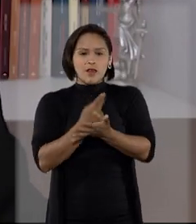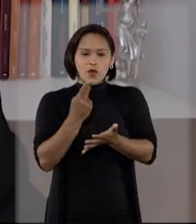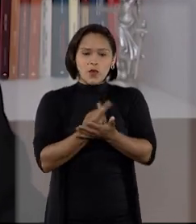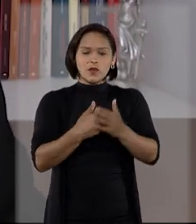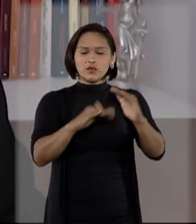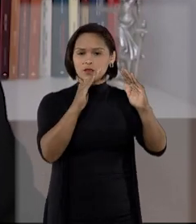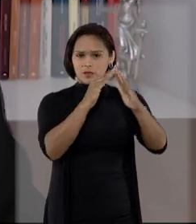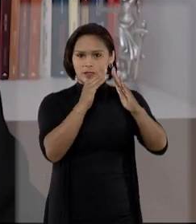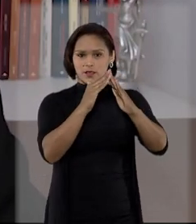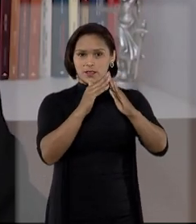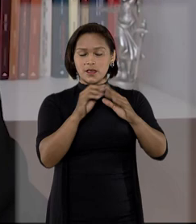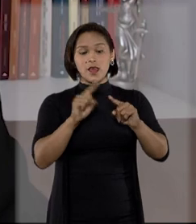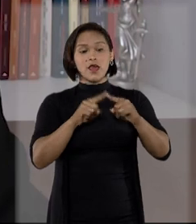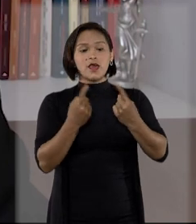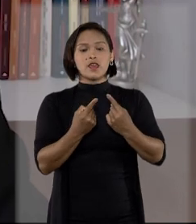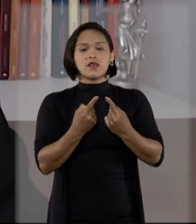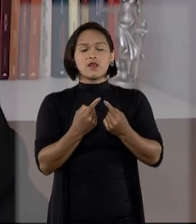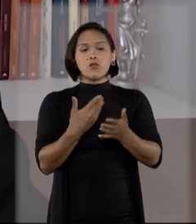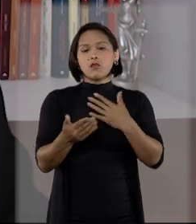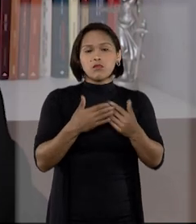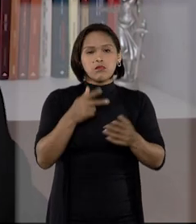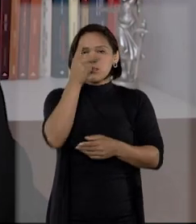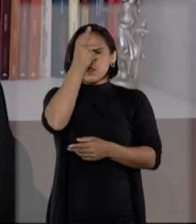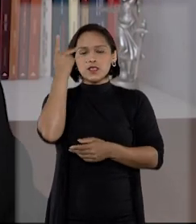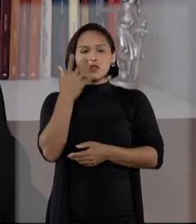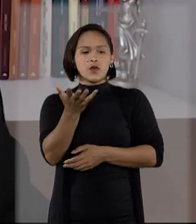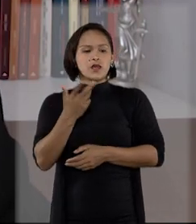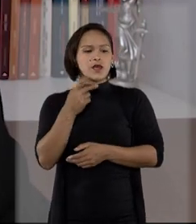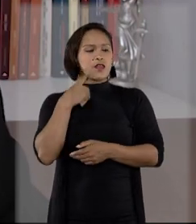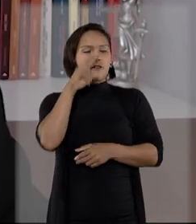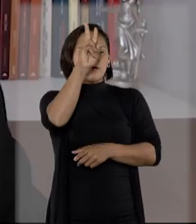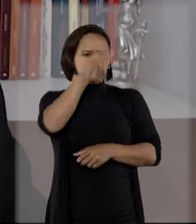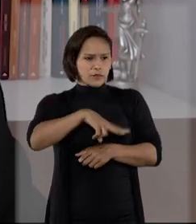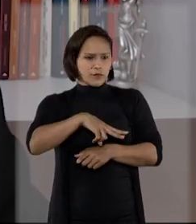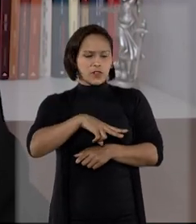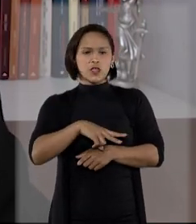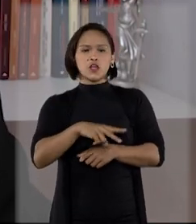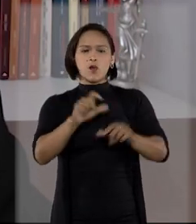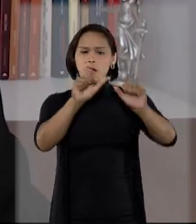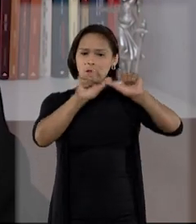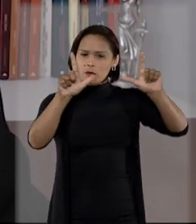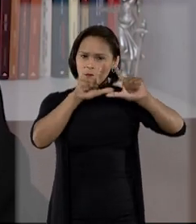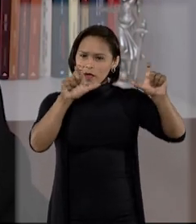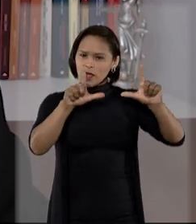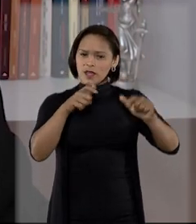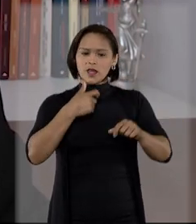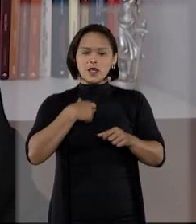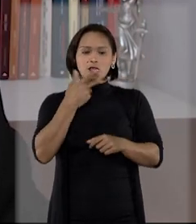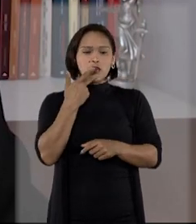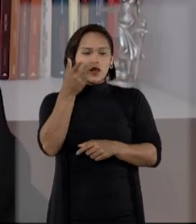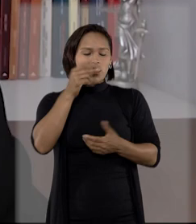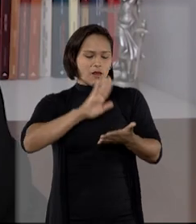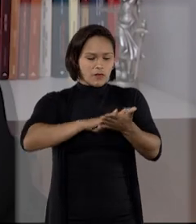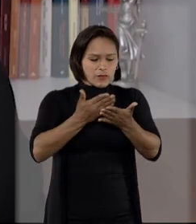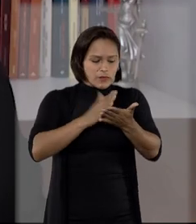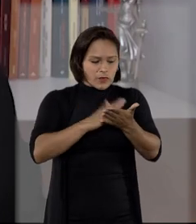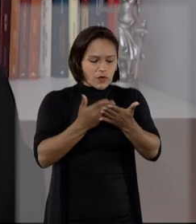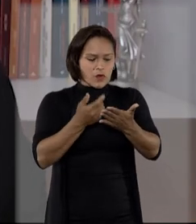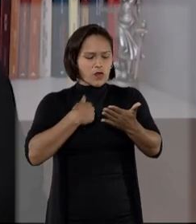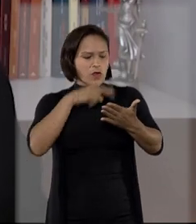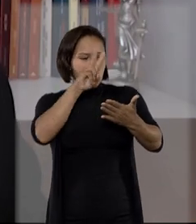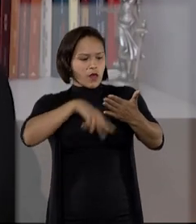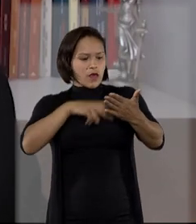erro sobre aquele imóvel. E assim, qualquer pessoa que tenha assistido aquela propaganda ou que tenha pegado um folheto,